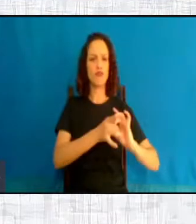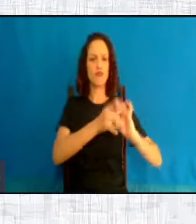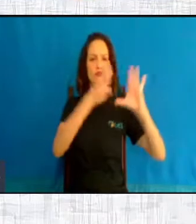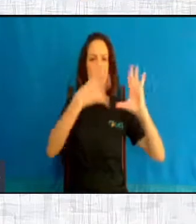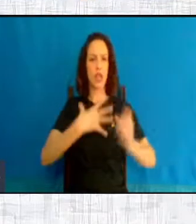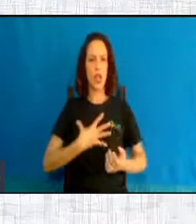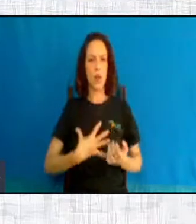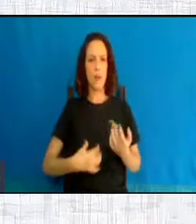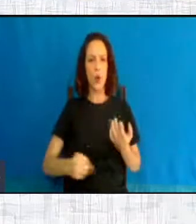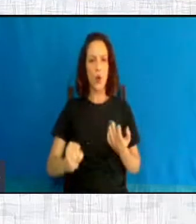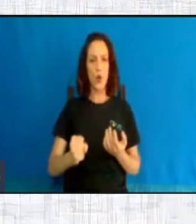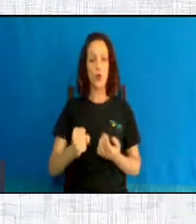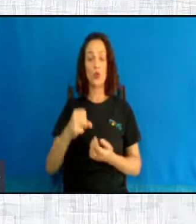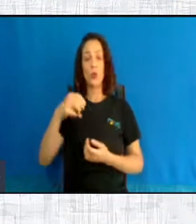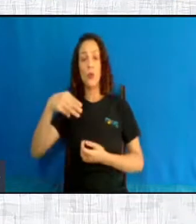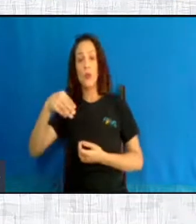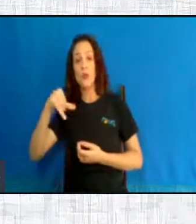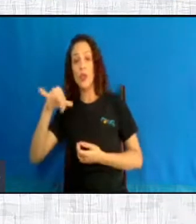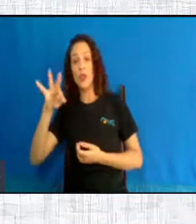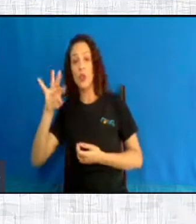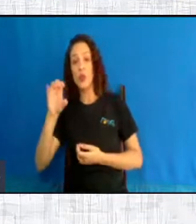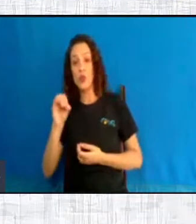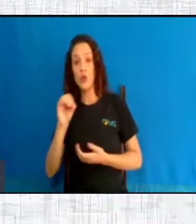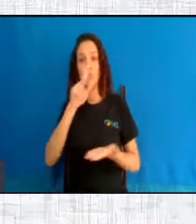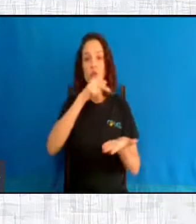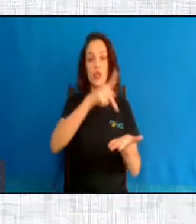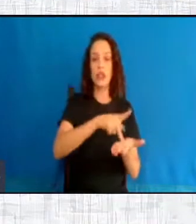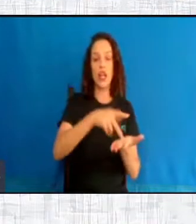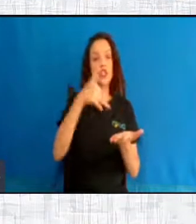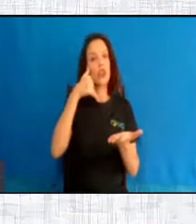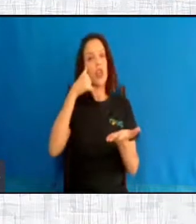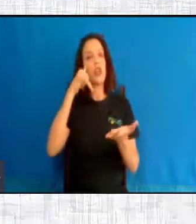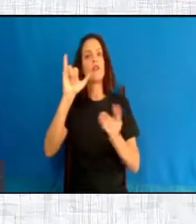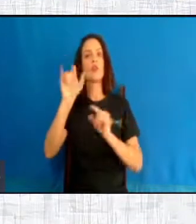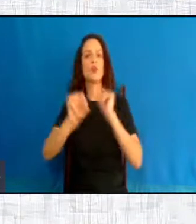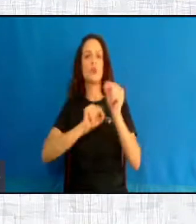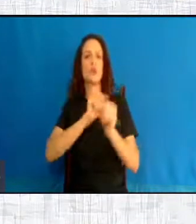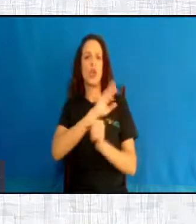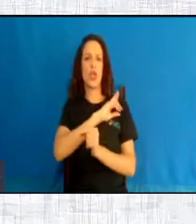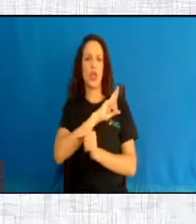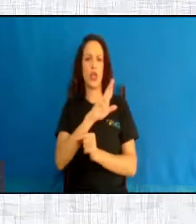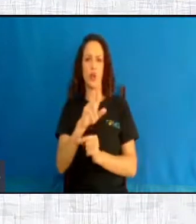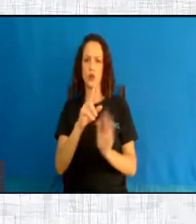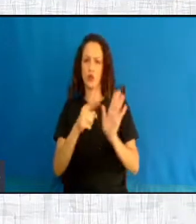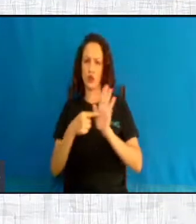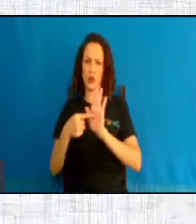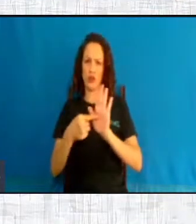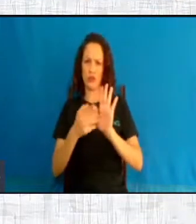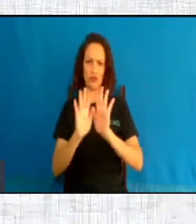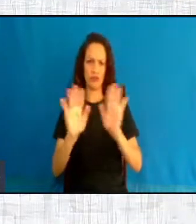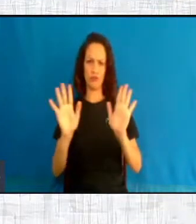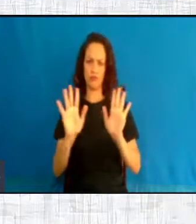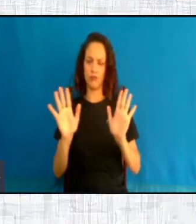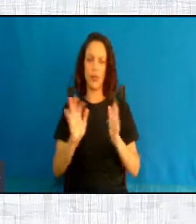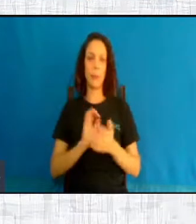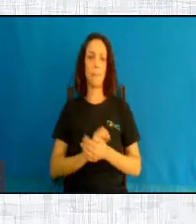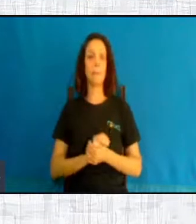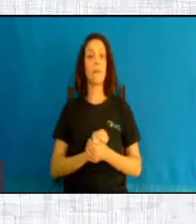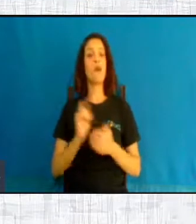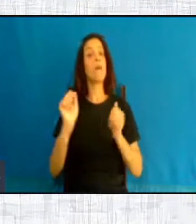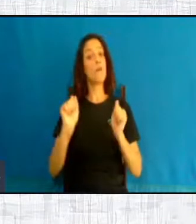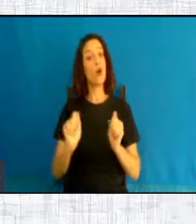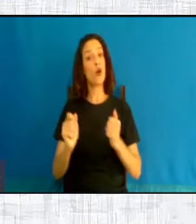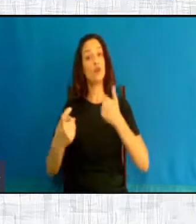sem argumentos religiosos, tá bom? A gente vai, então, abordar, trazer uma série de reflexões. Se possível, curta, comente e